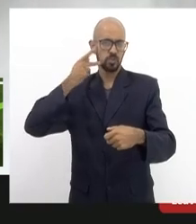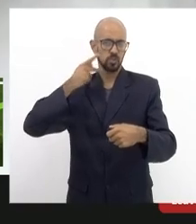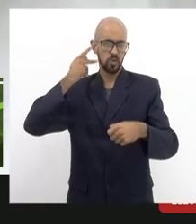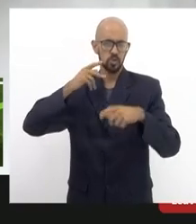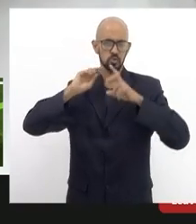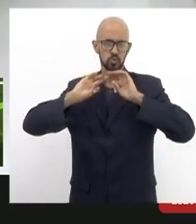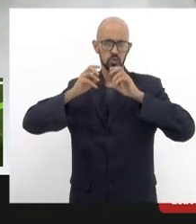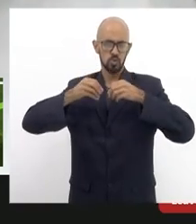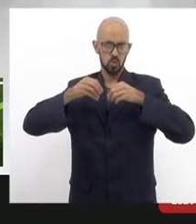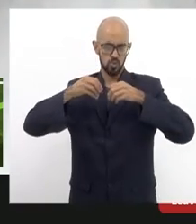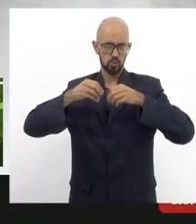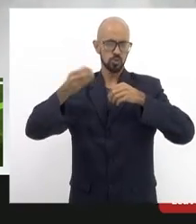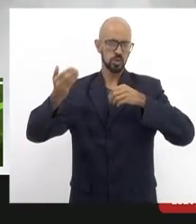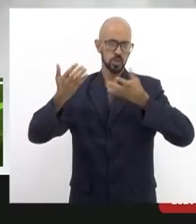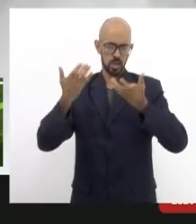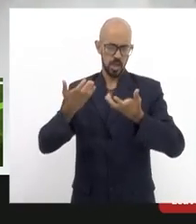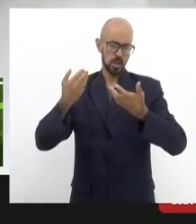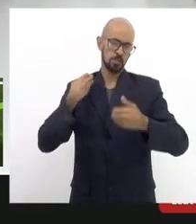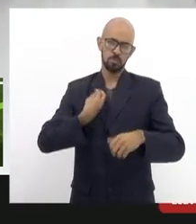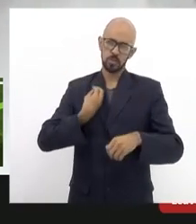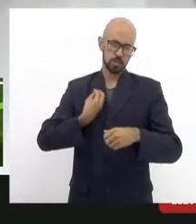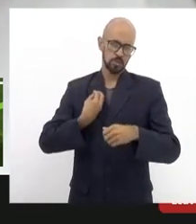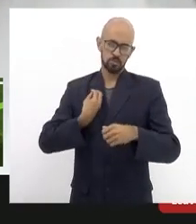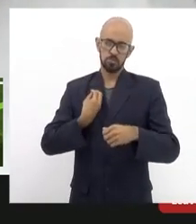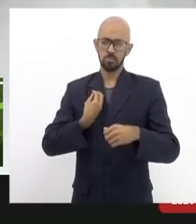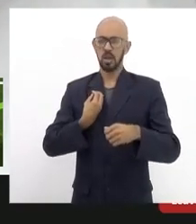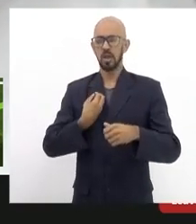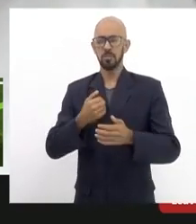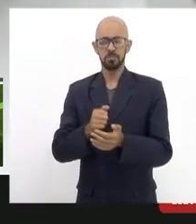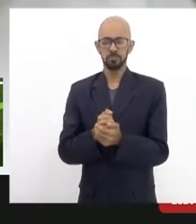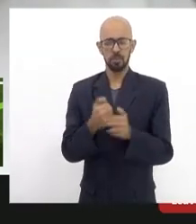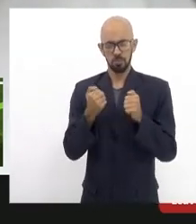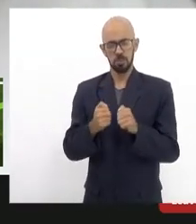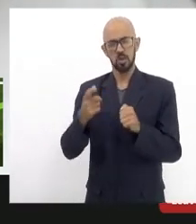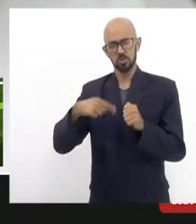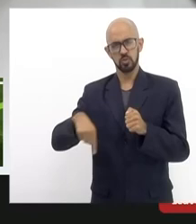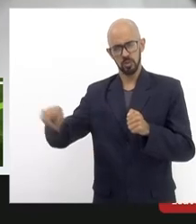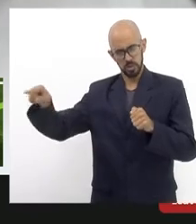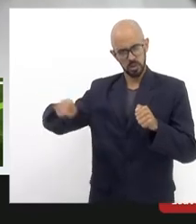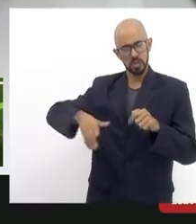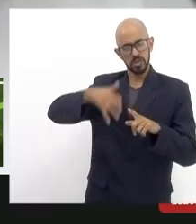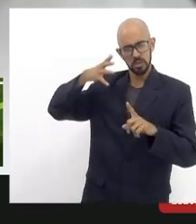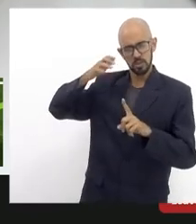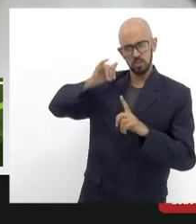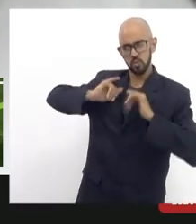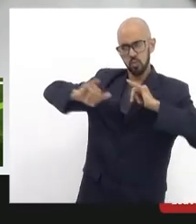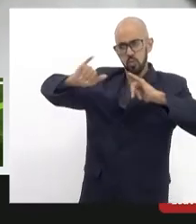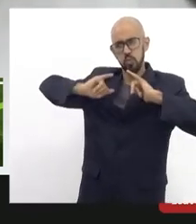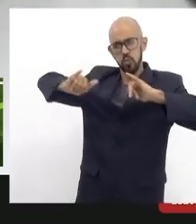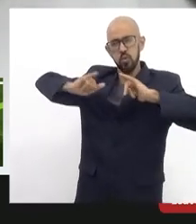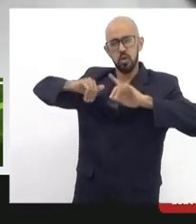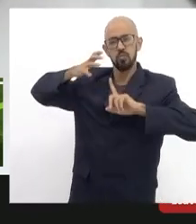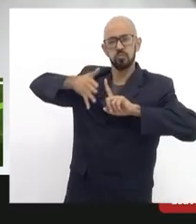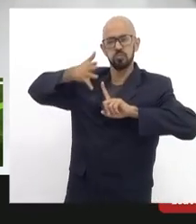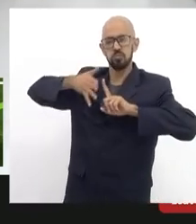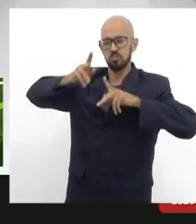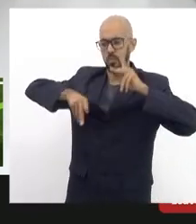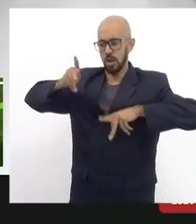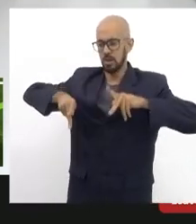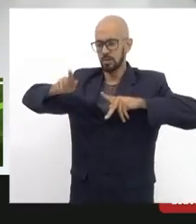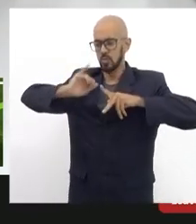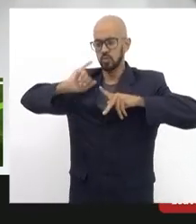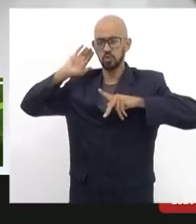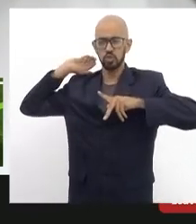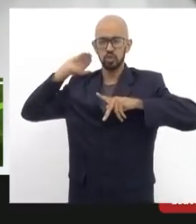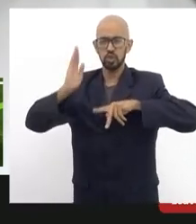parlamentar que estamos é constituindo possam dar o seu recado ao povo diretamente né e